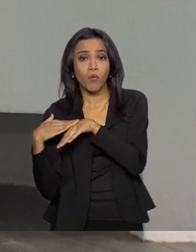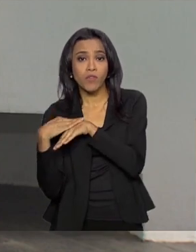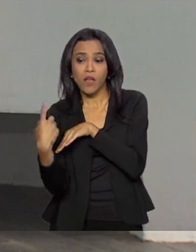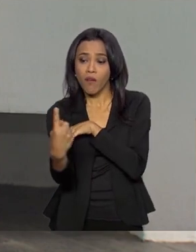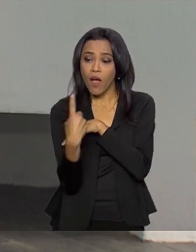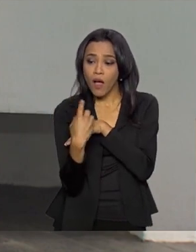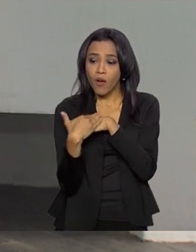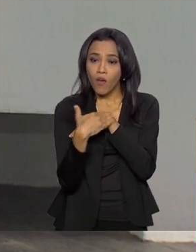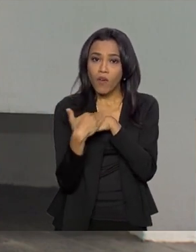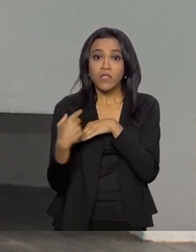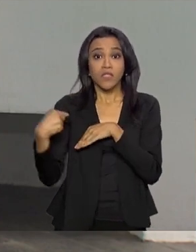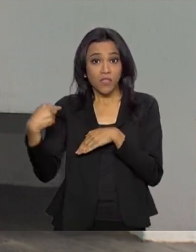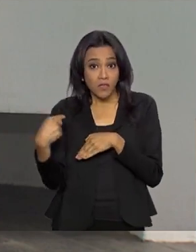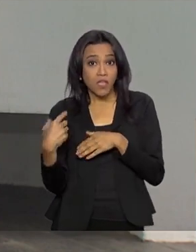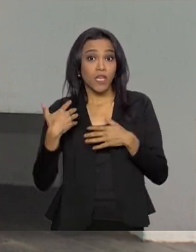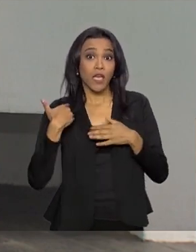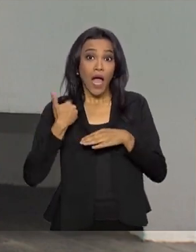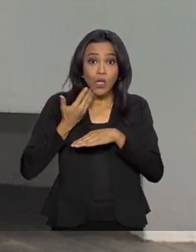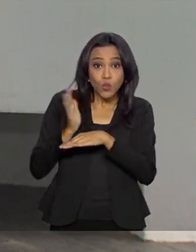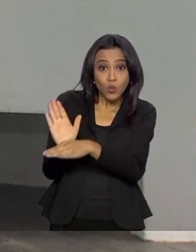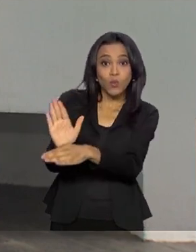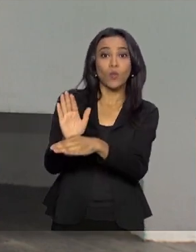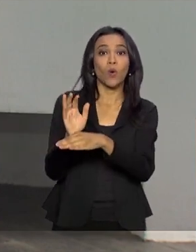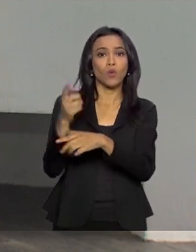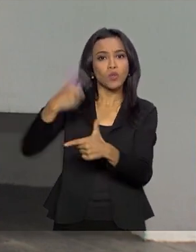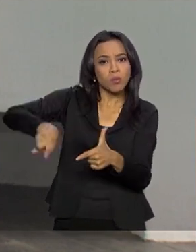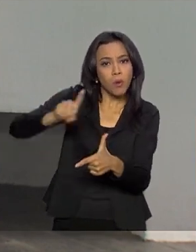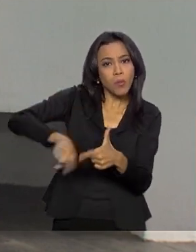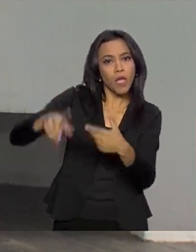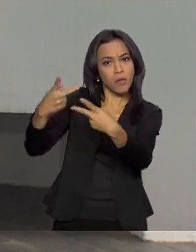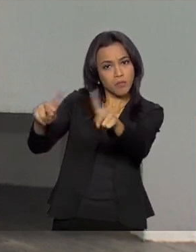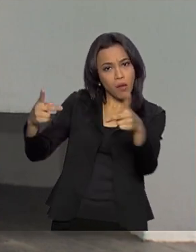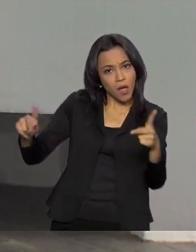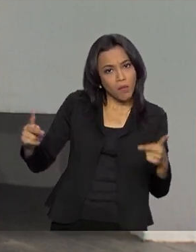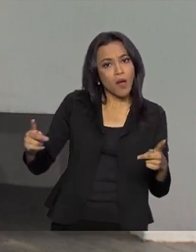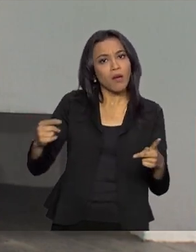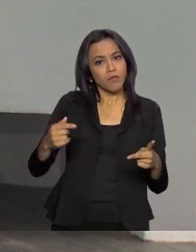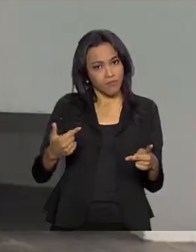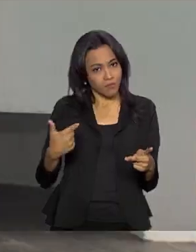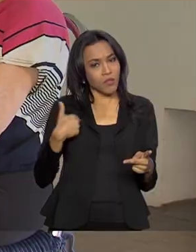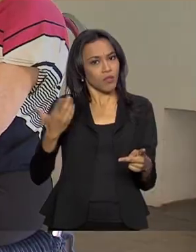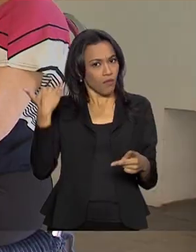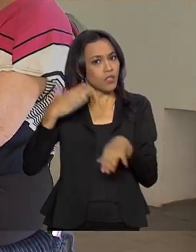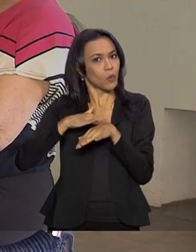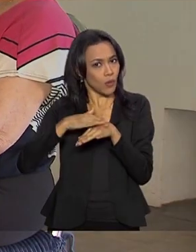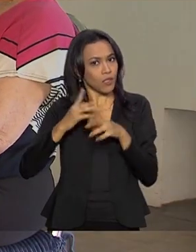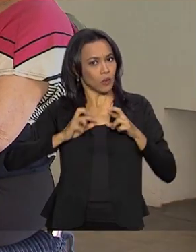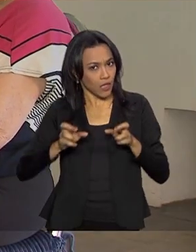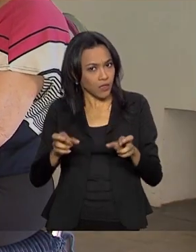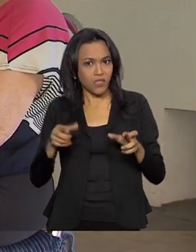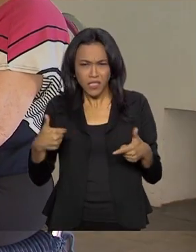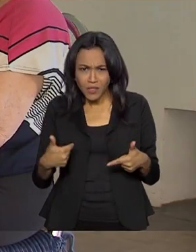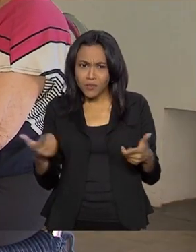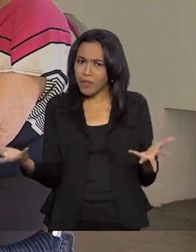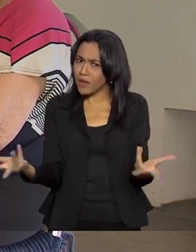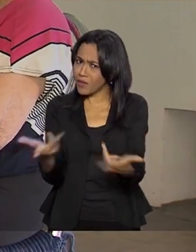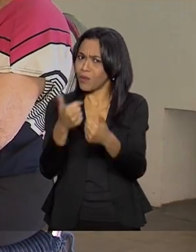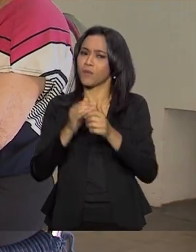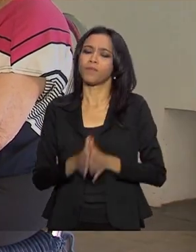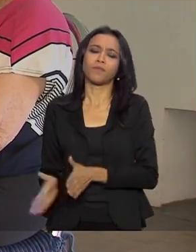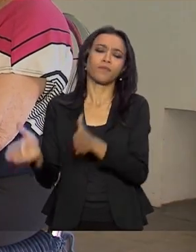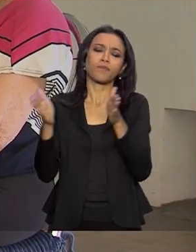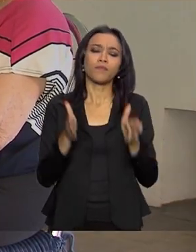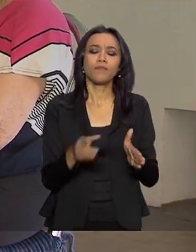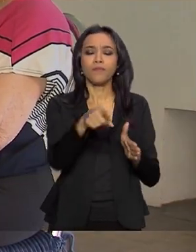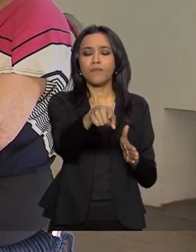isso ajudou tanto os seus problemas, é maravilhoso. Qual é a mensagem que você